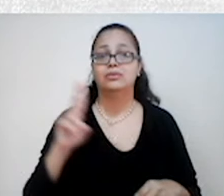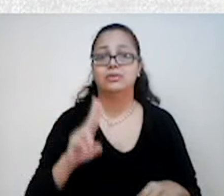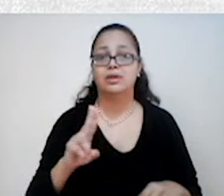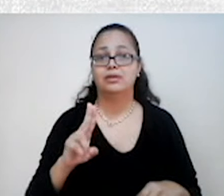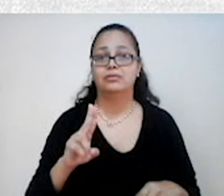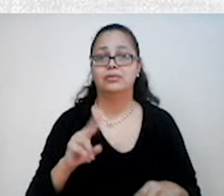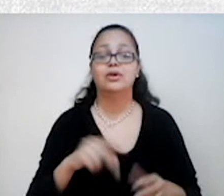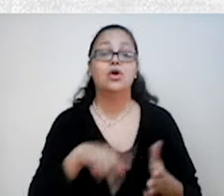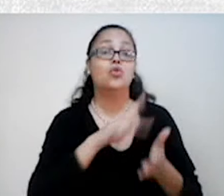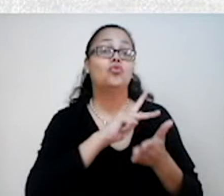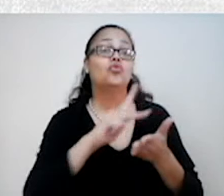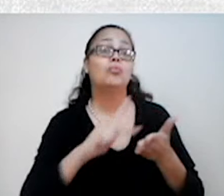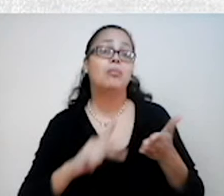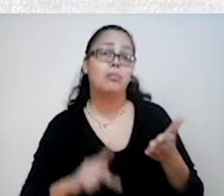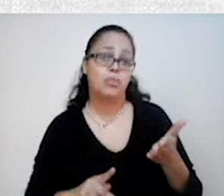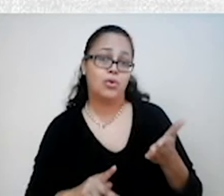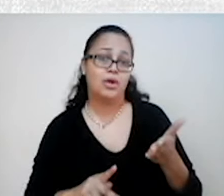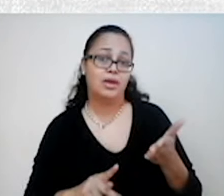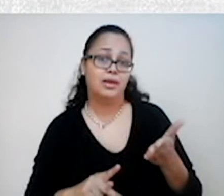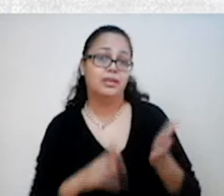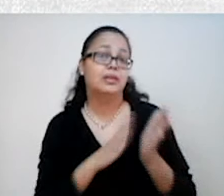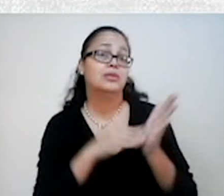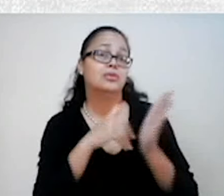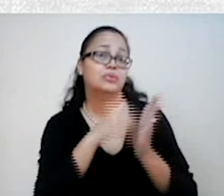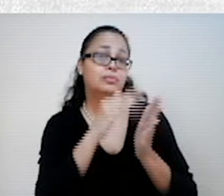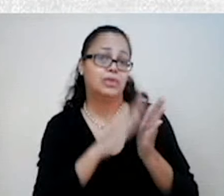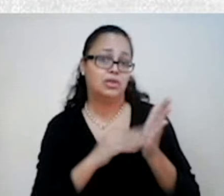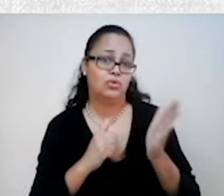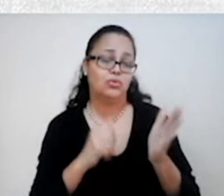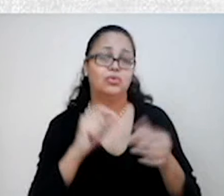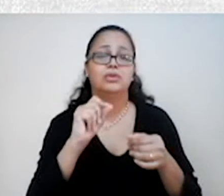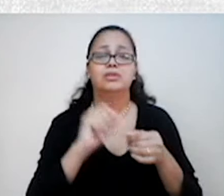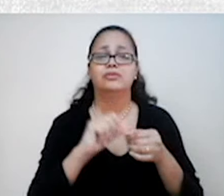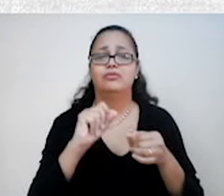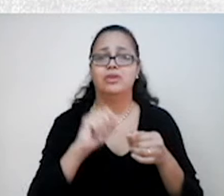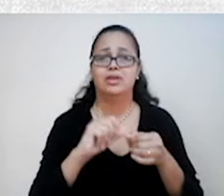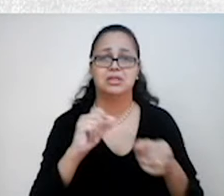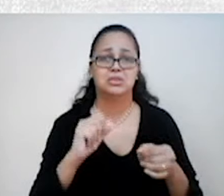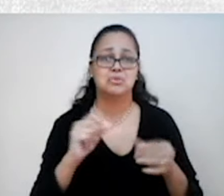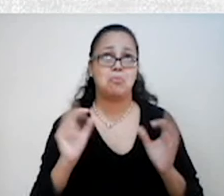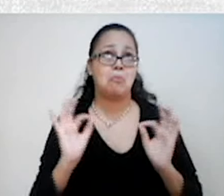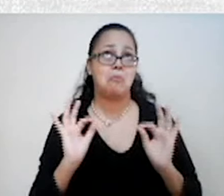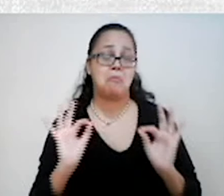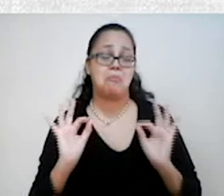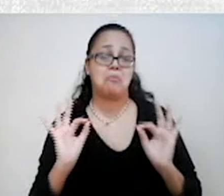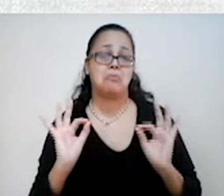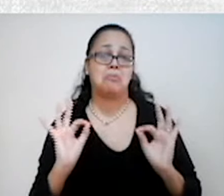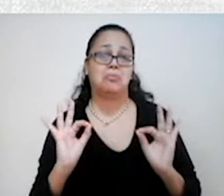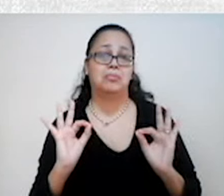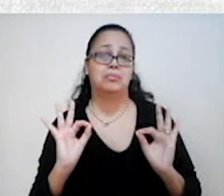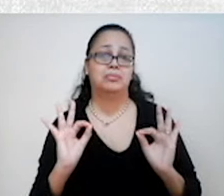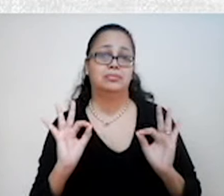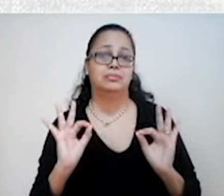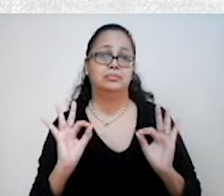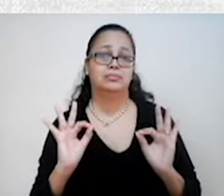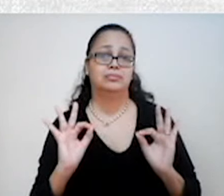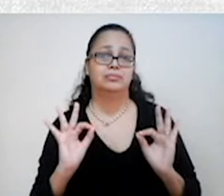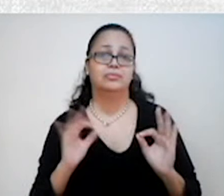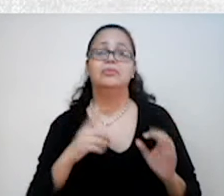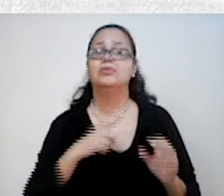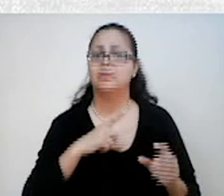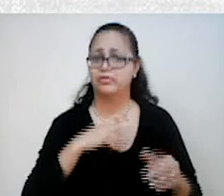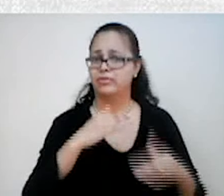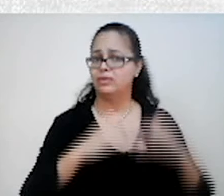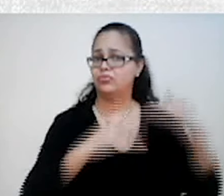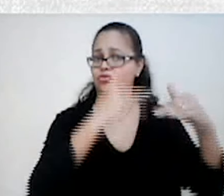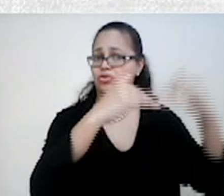Poetas e pintores criavam uma arte muito, mas muito mais sofisticada do que a que estava